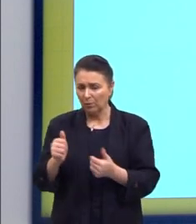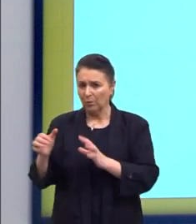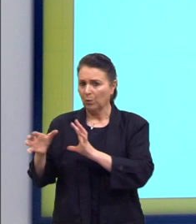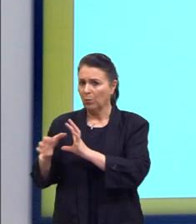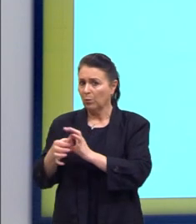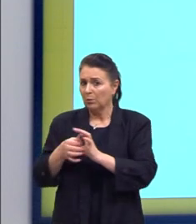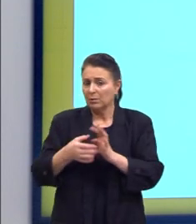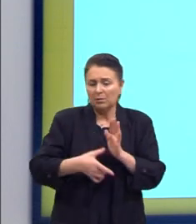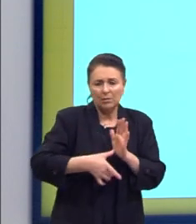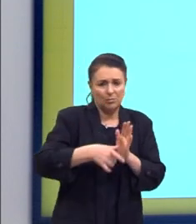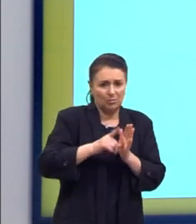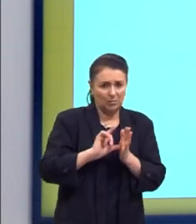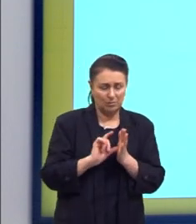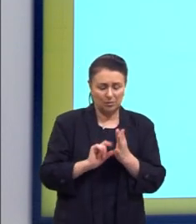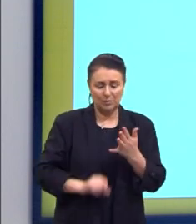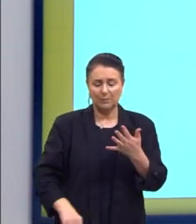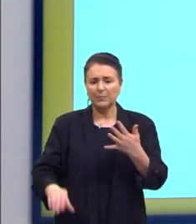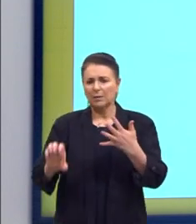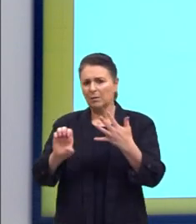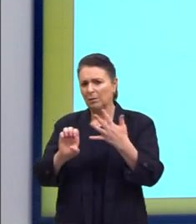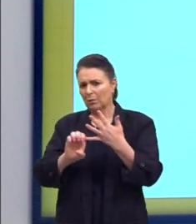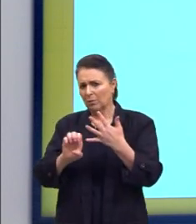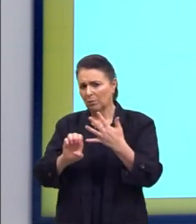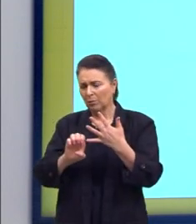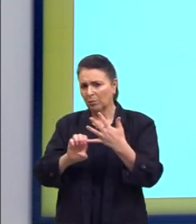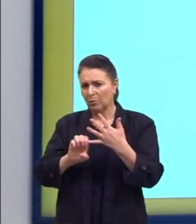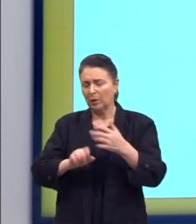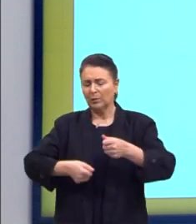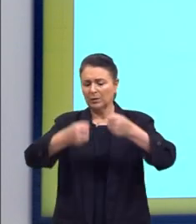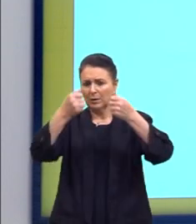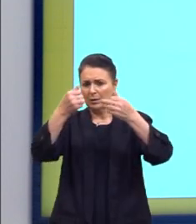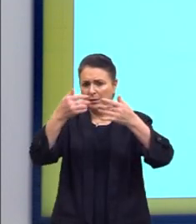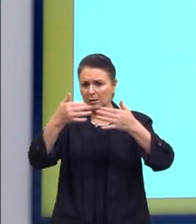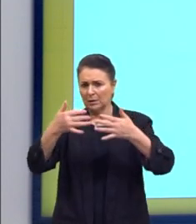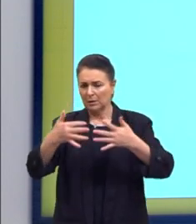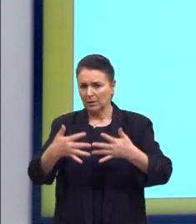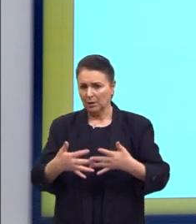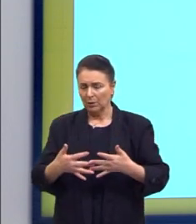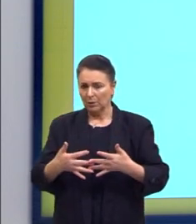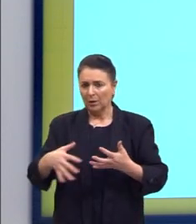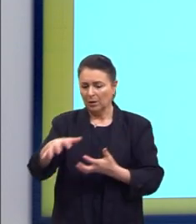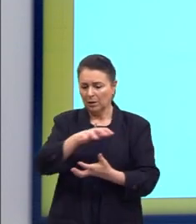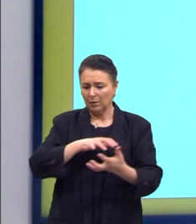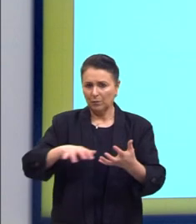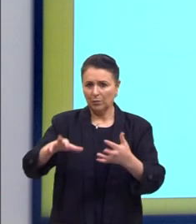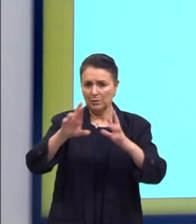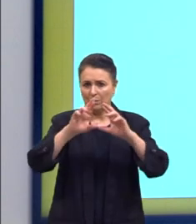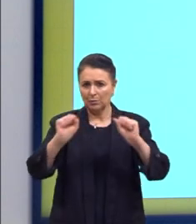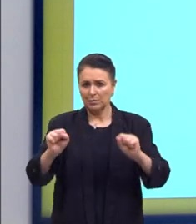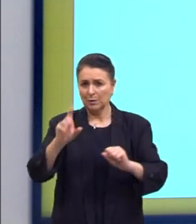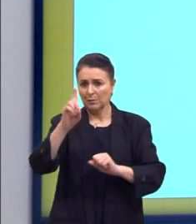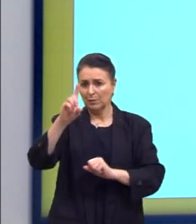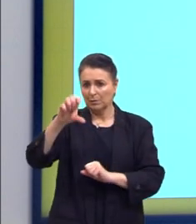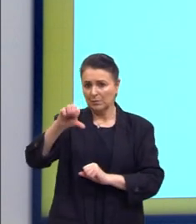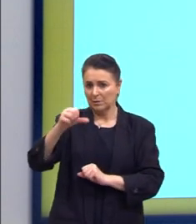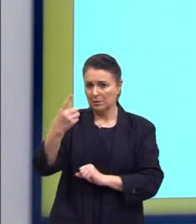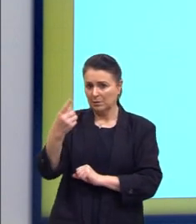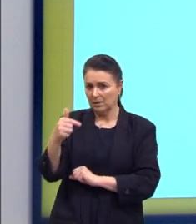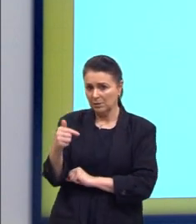anterior. Então, será que o quadro descrito no texto conduziu à Revolução Russa, em 1917?